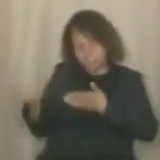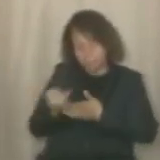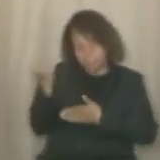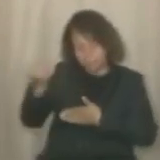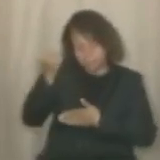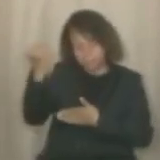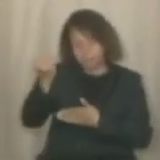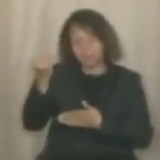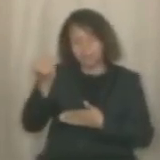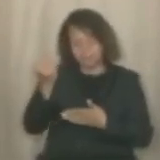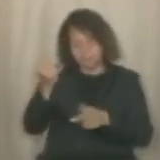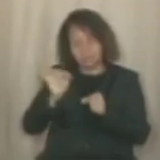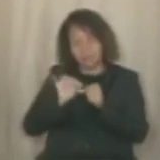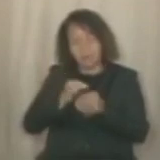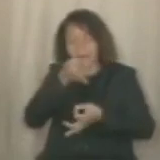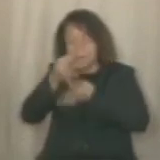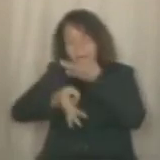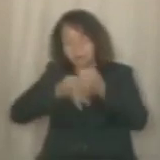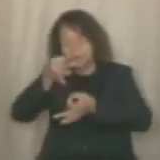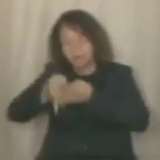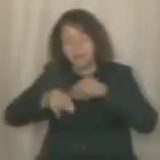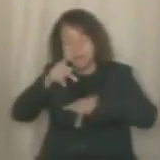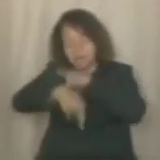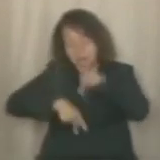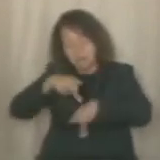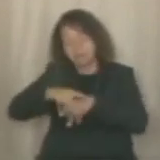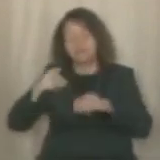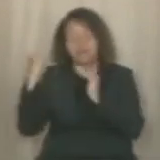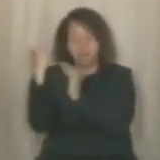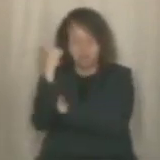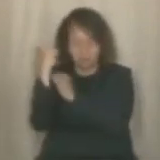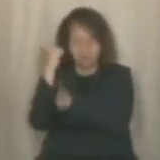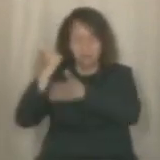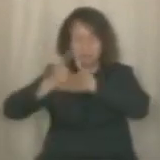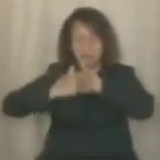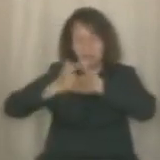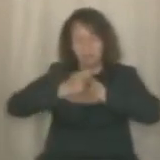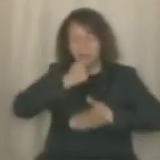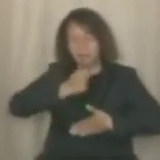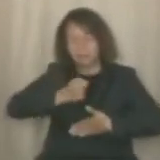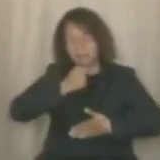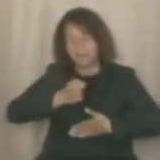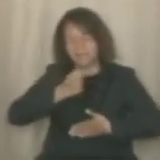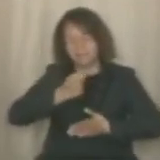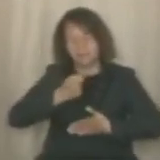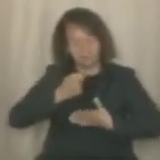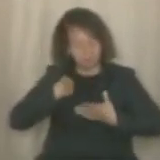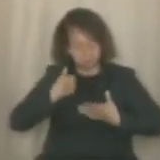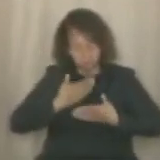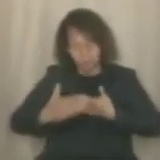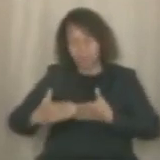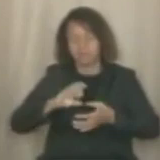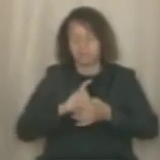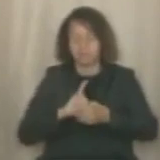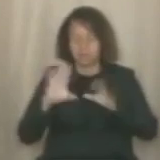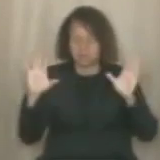para a formação da opinião pública e o fortalecimento do papel da imprensa como pilar da democracia.